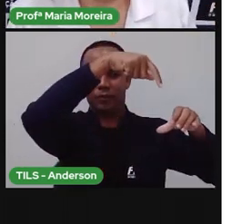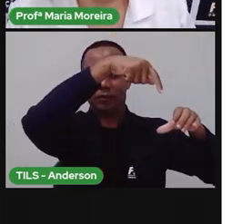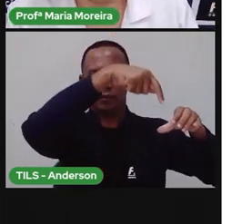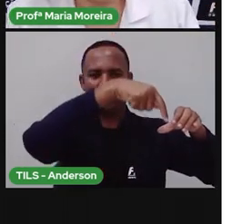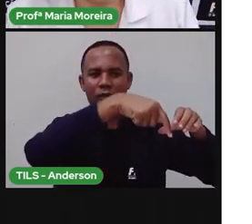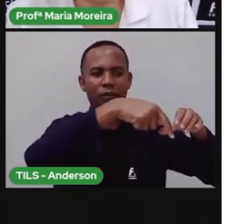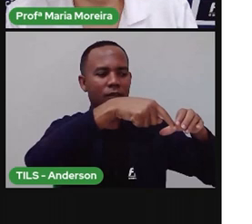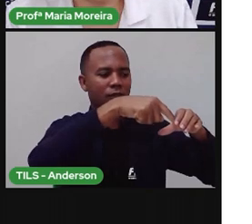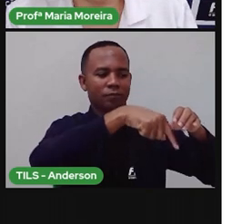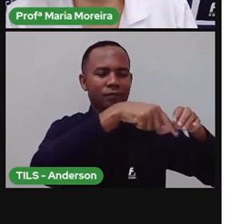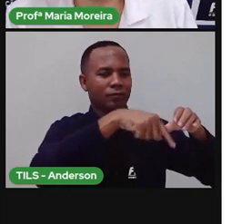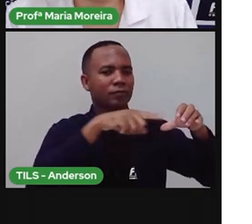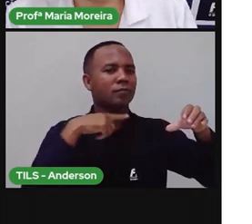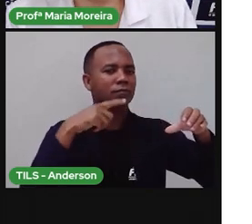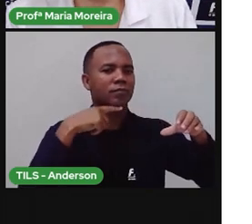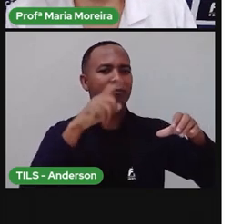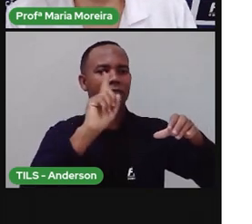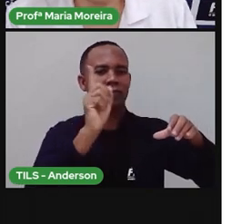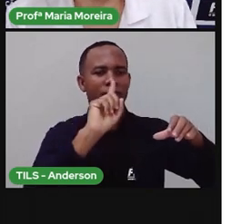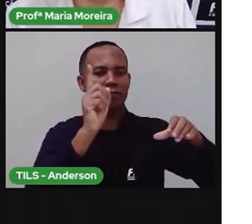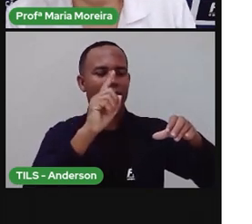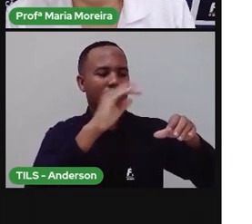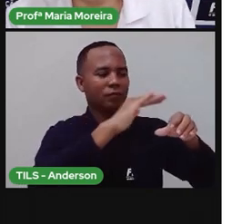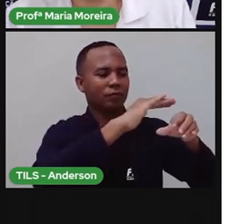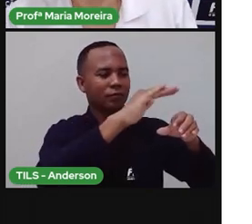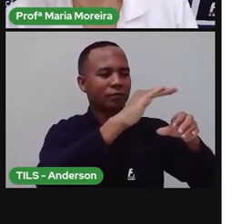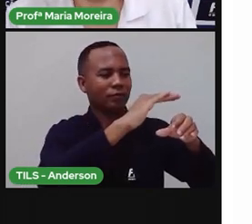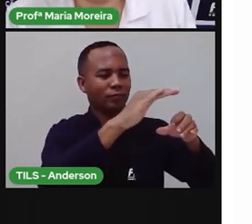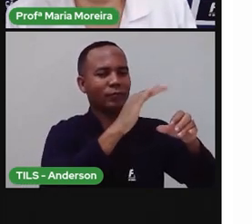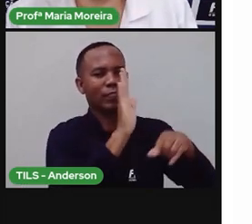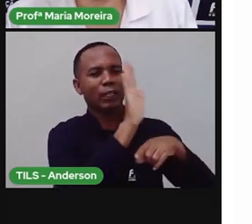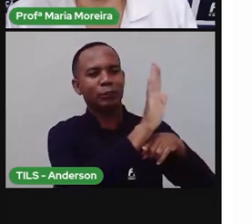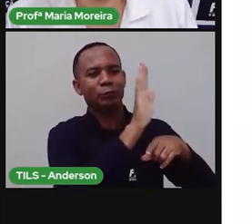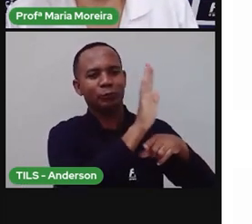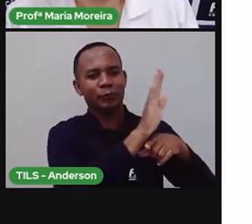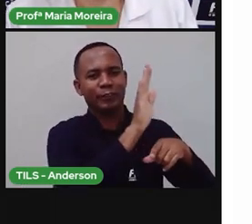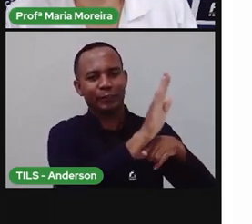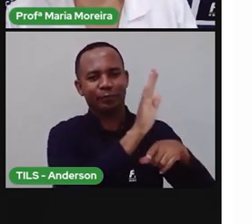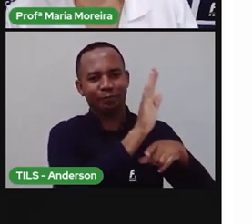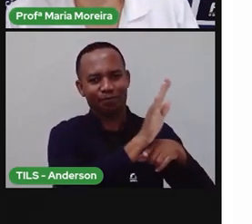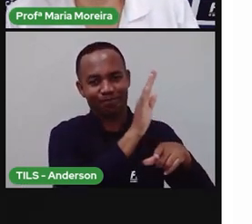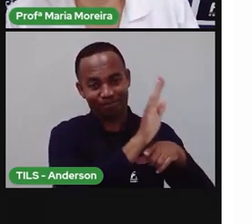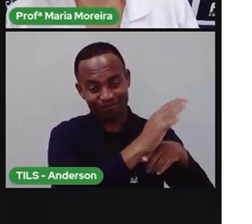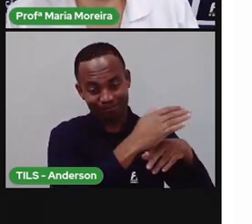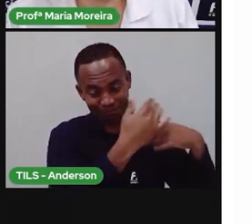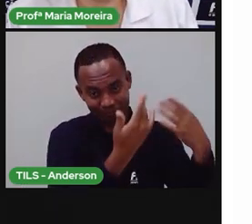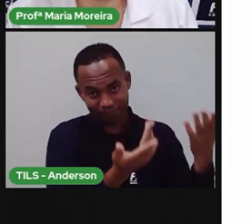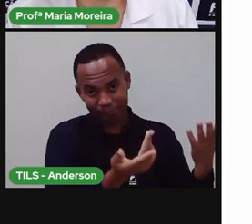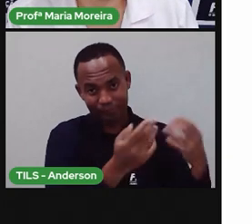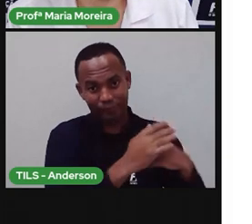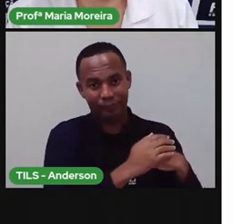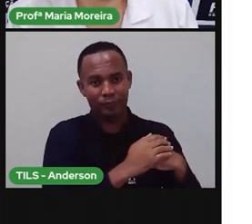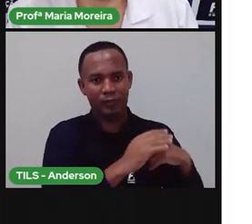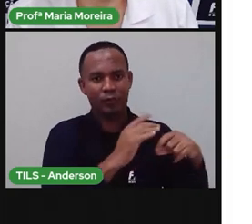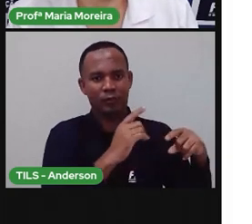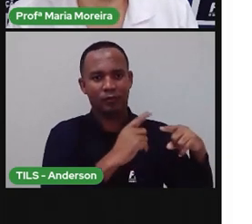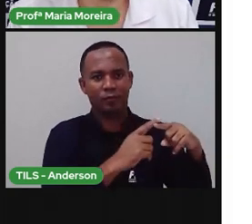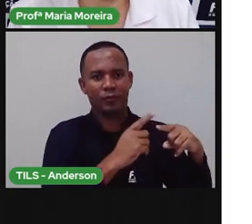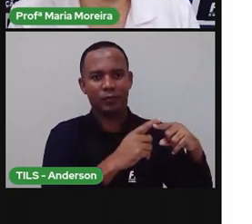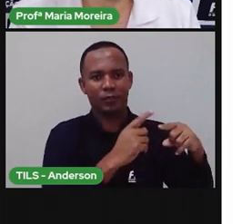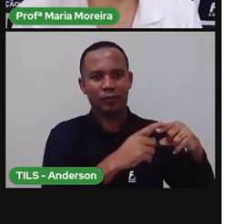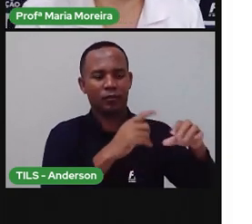e ela evita que esses meteoros cheguem aonde? Até a Terra, né? Fragmentando-os por meio de processos de